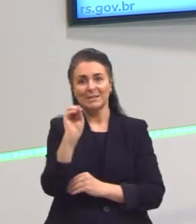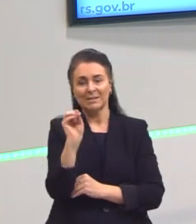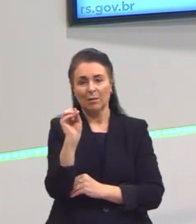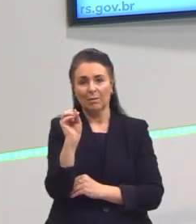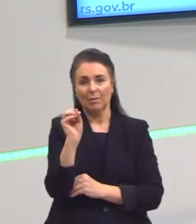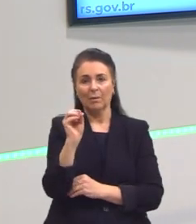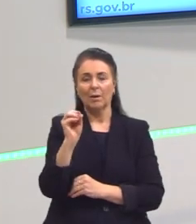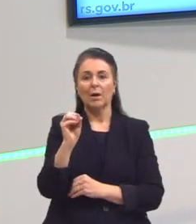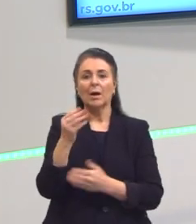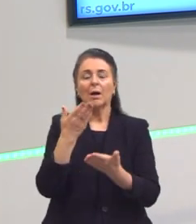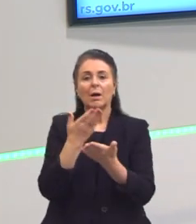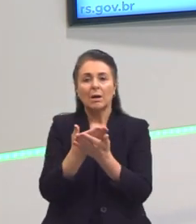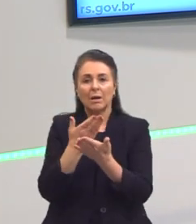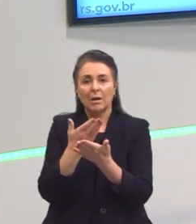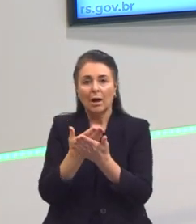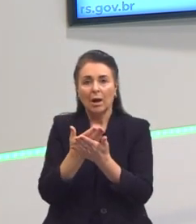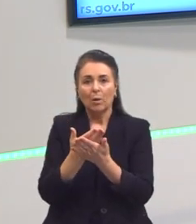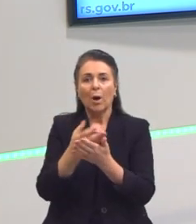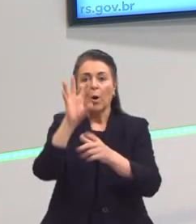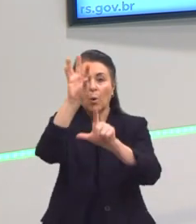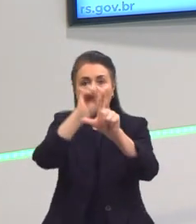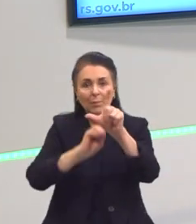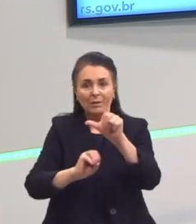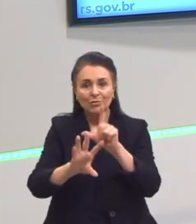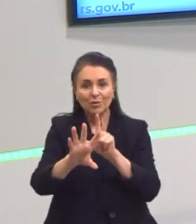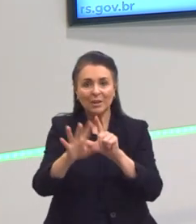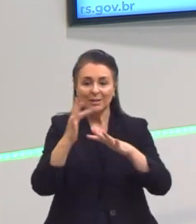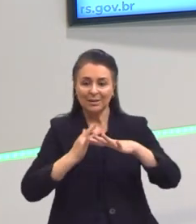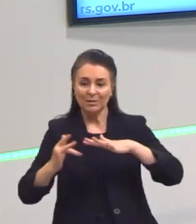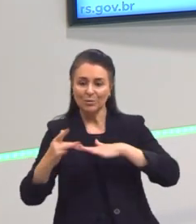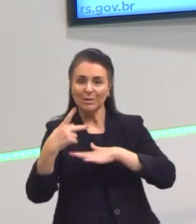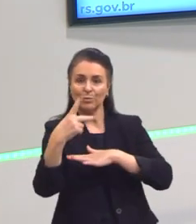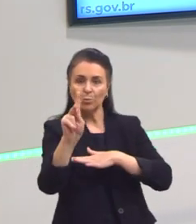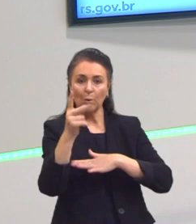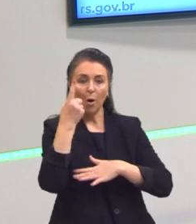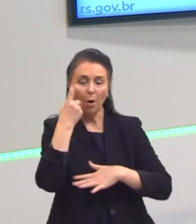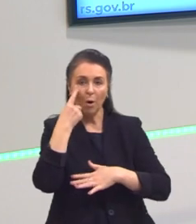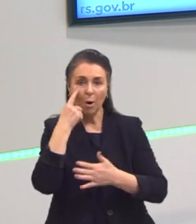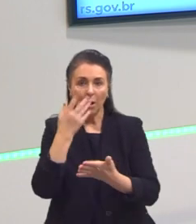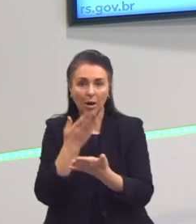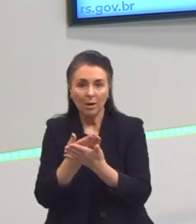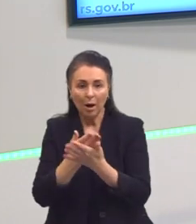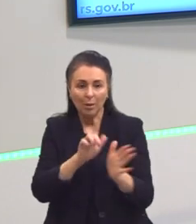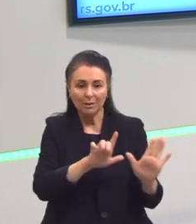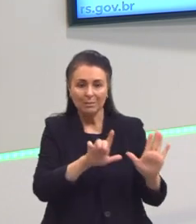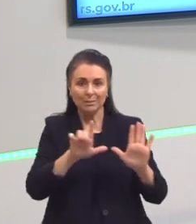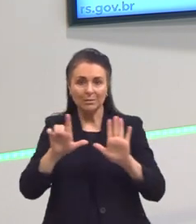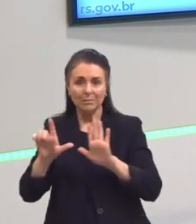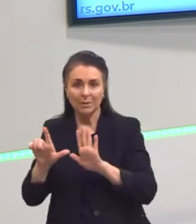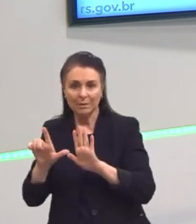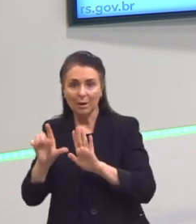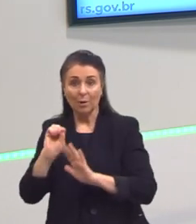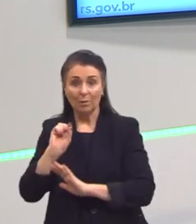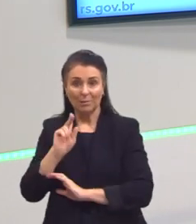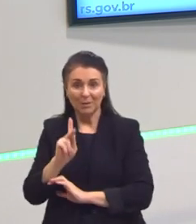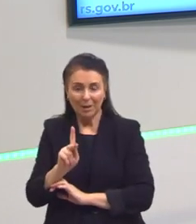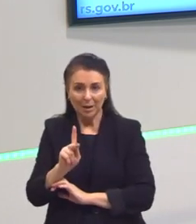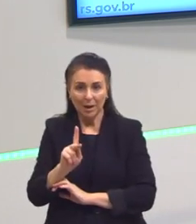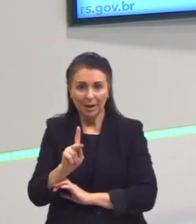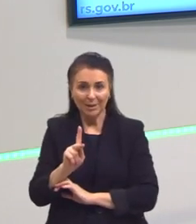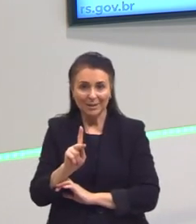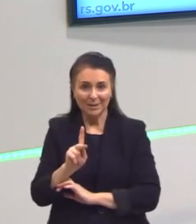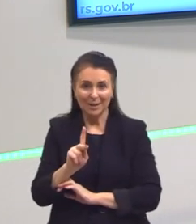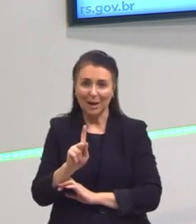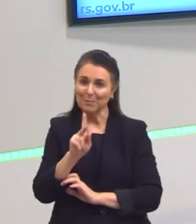compartilhem essas aulas nas redes de vocês. Assistam todas as aulas aí durante a semana, certo? Conto com